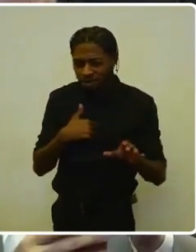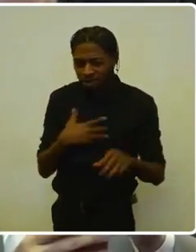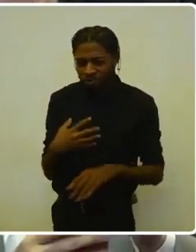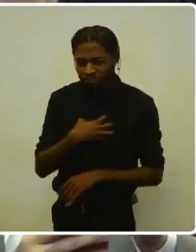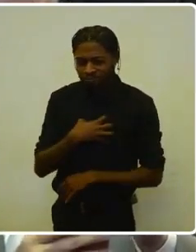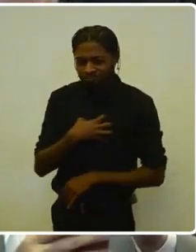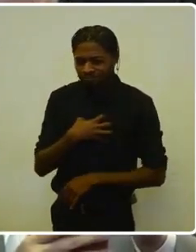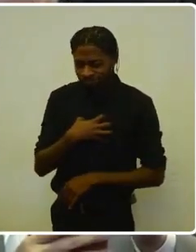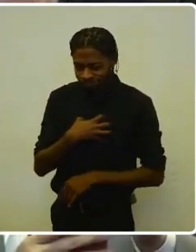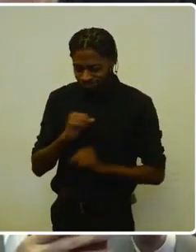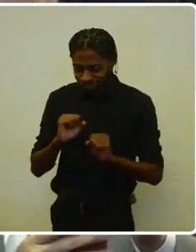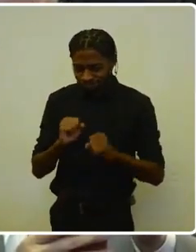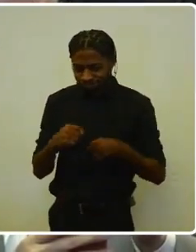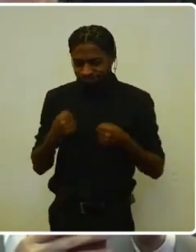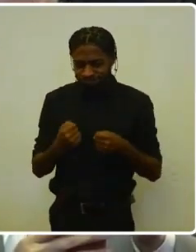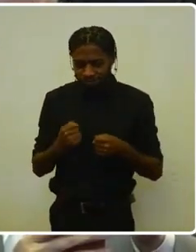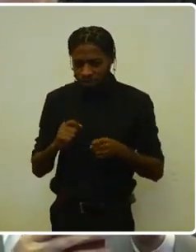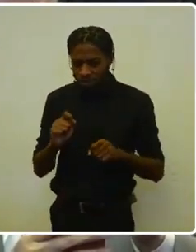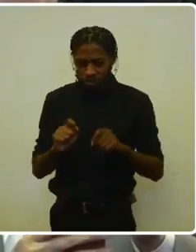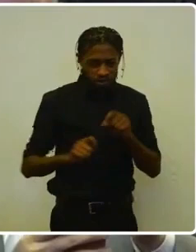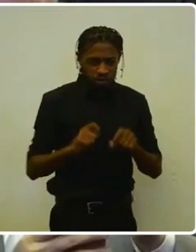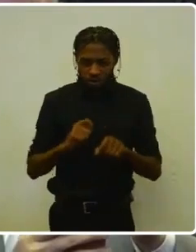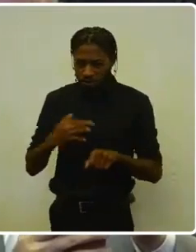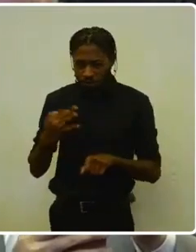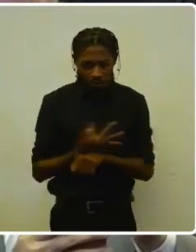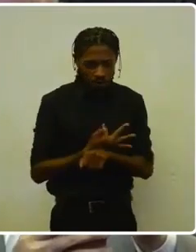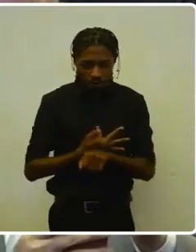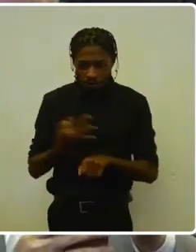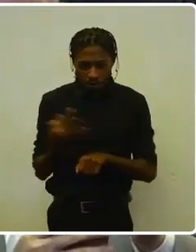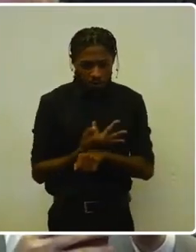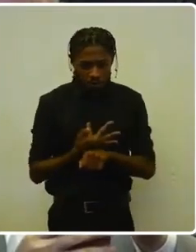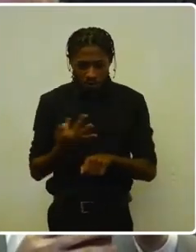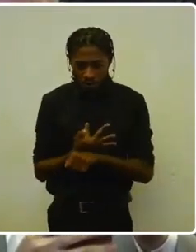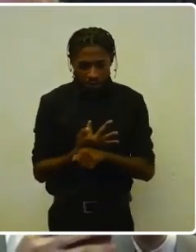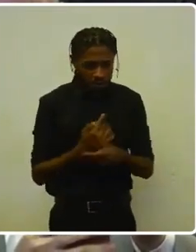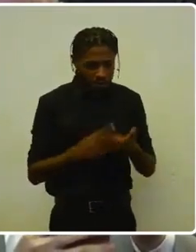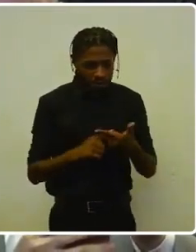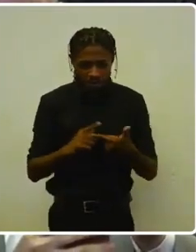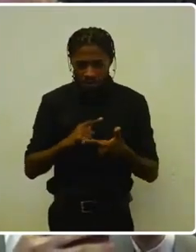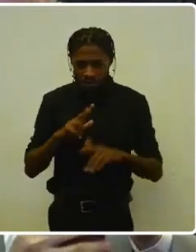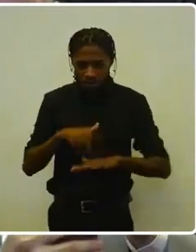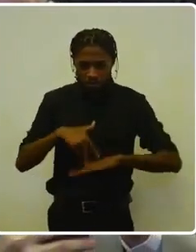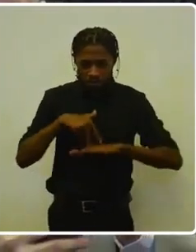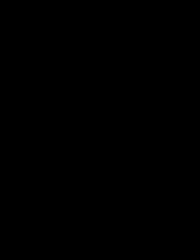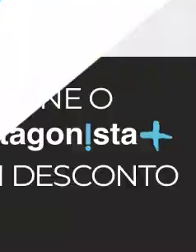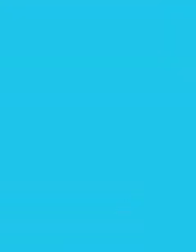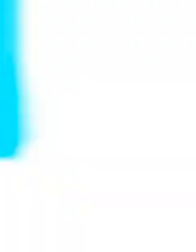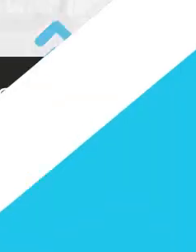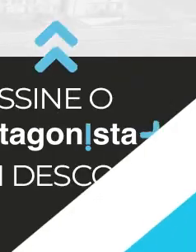equilíbrio, tolerância, civilidade e visão de futuro.